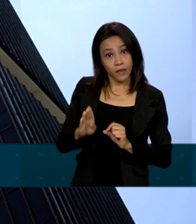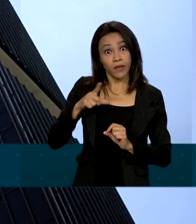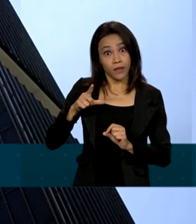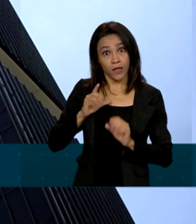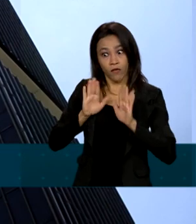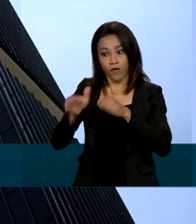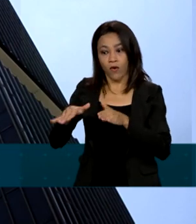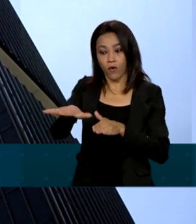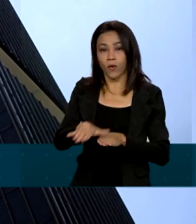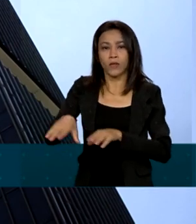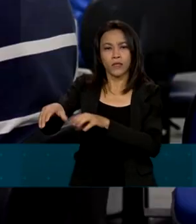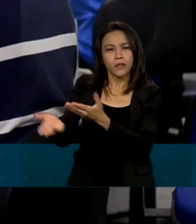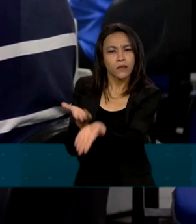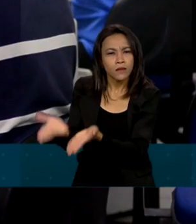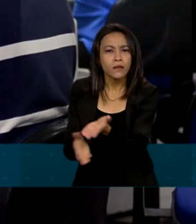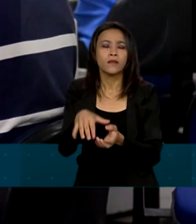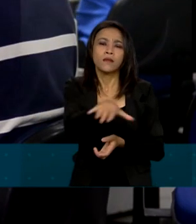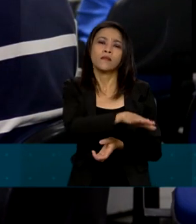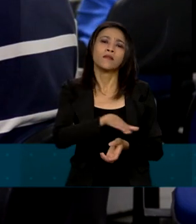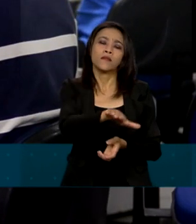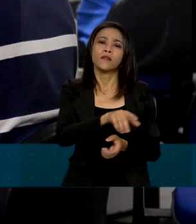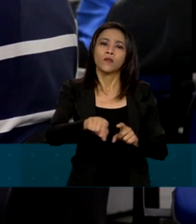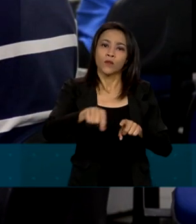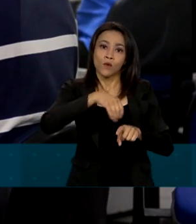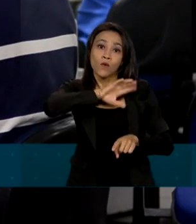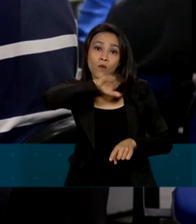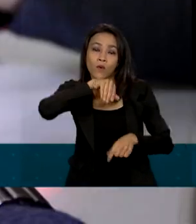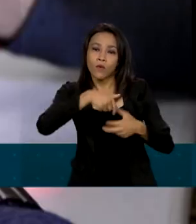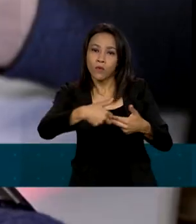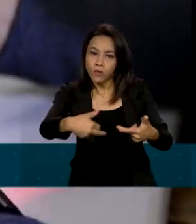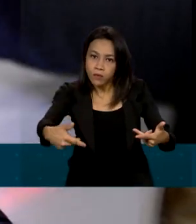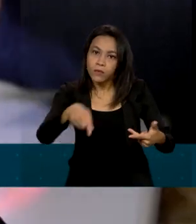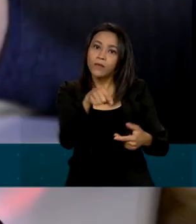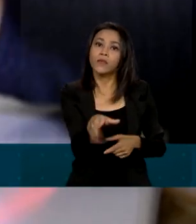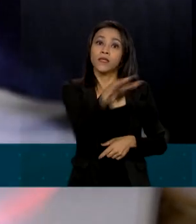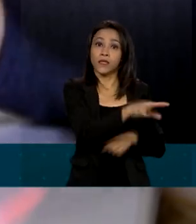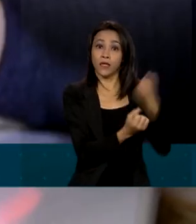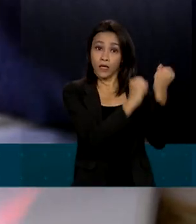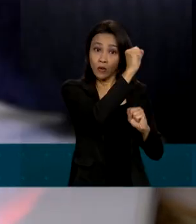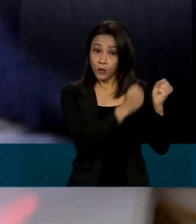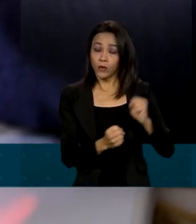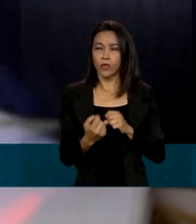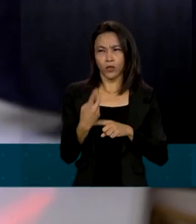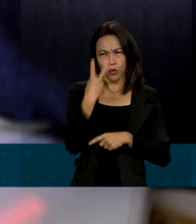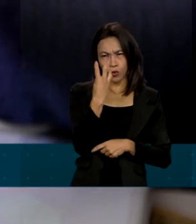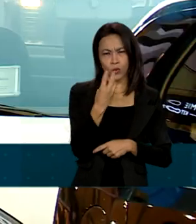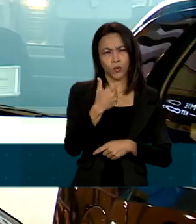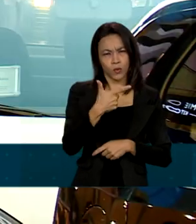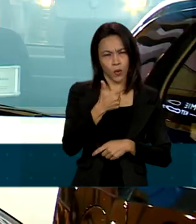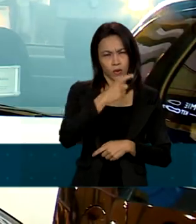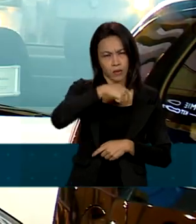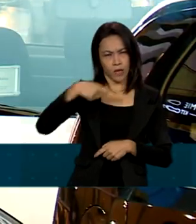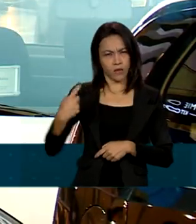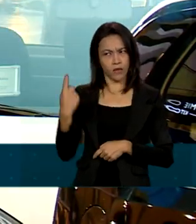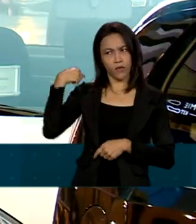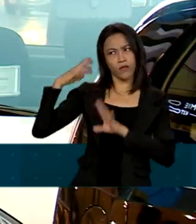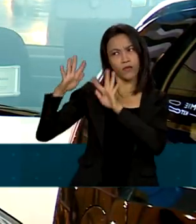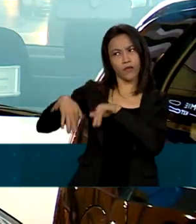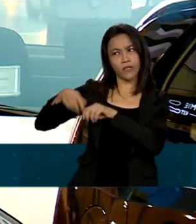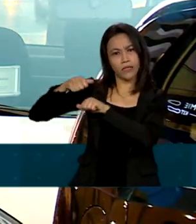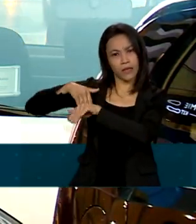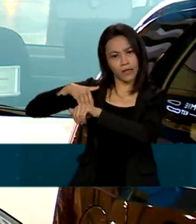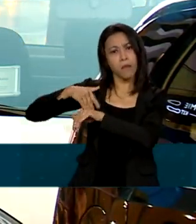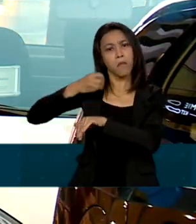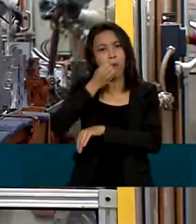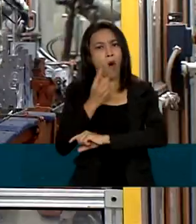serviços, agropecuária e indústria. No acumulado dos últimos 12 meses, encerrados em setembro, a tendência também é positiva,